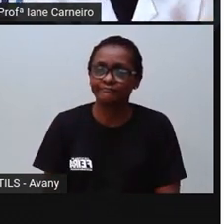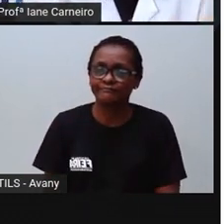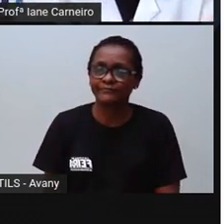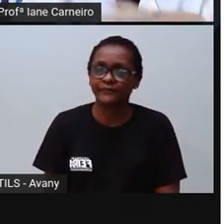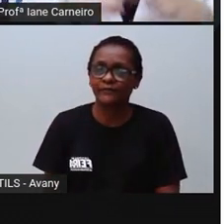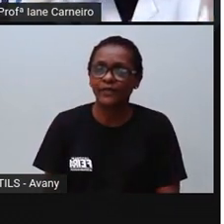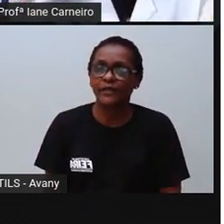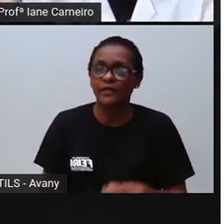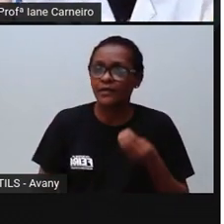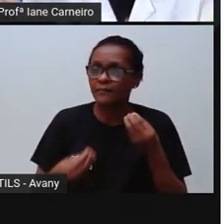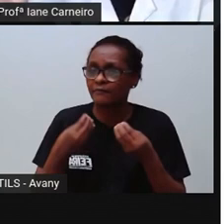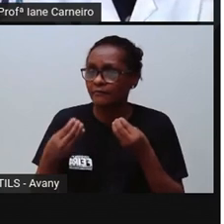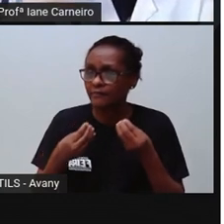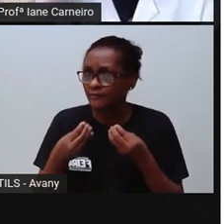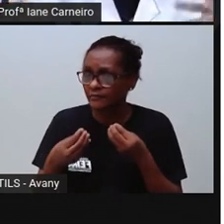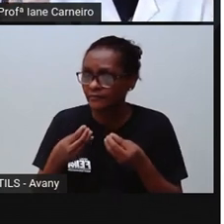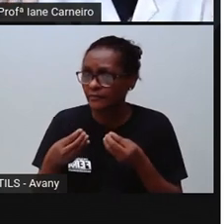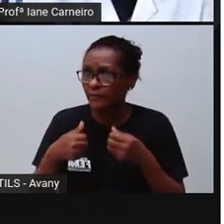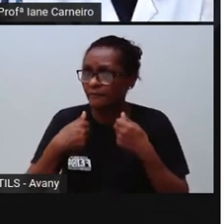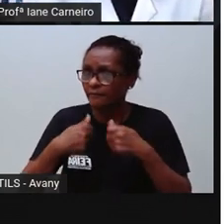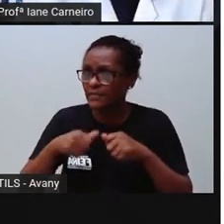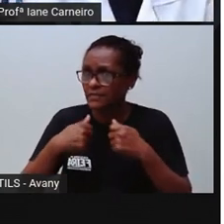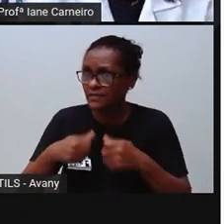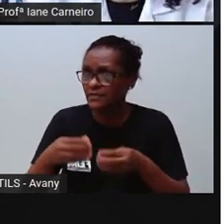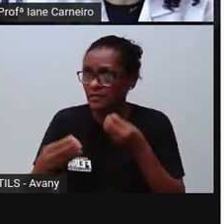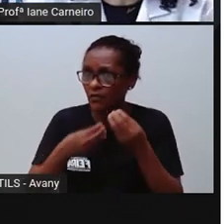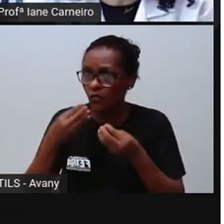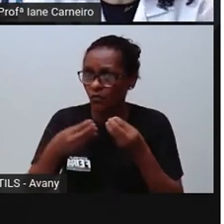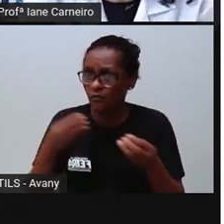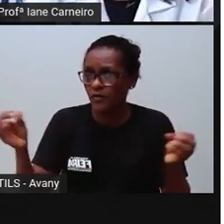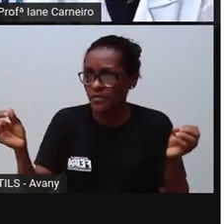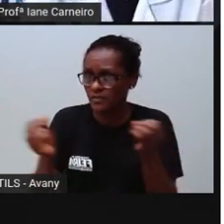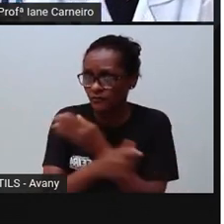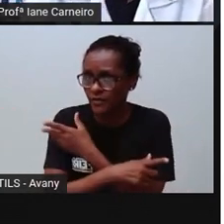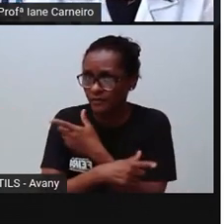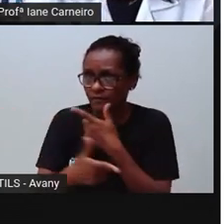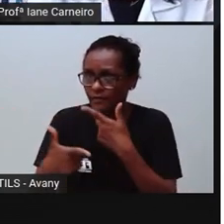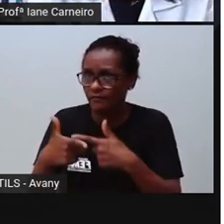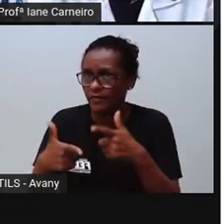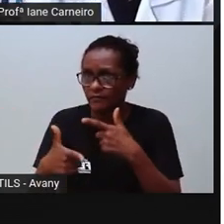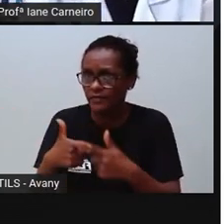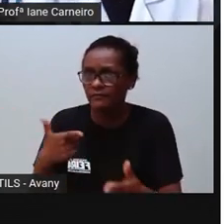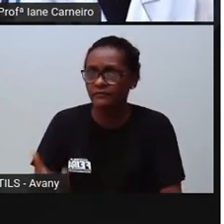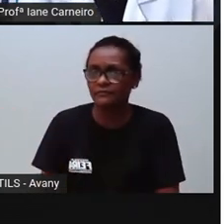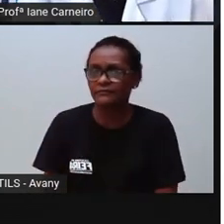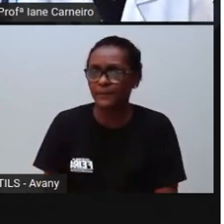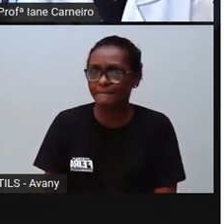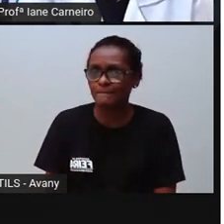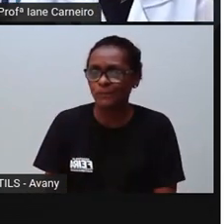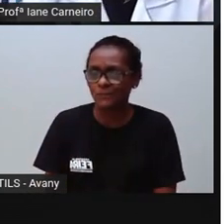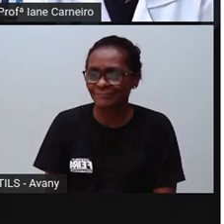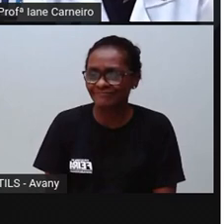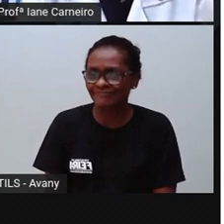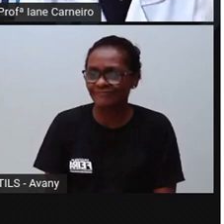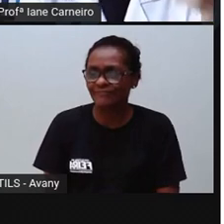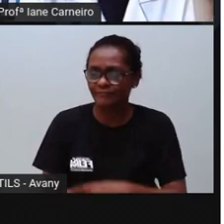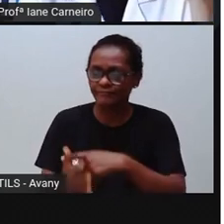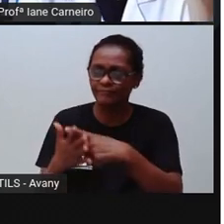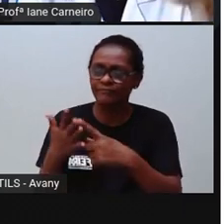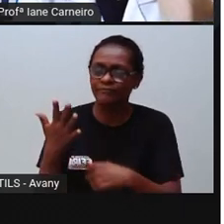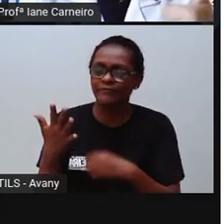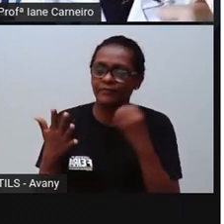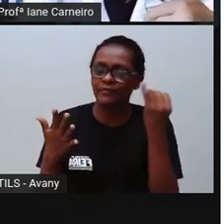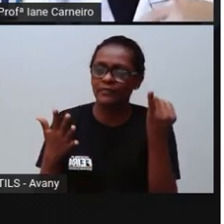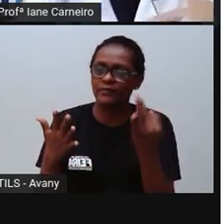Enfim, a gente pode acontecer, a gente está mesmo chateado com alguma coisa. Mas, ó, a Pró agora vai te dar algumas dicas de como